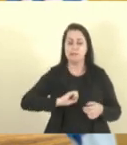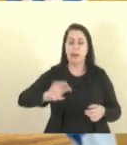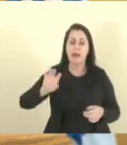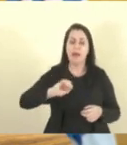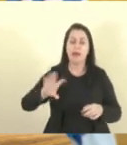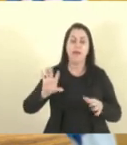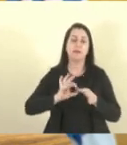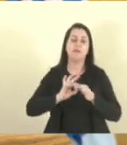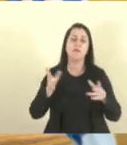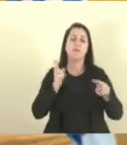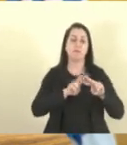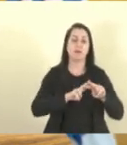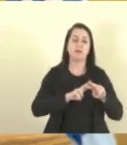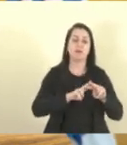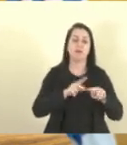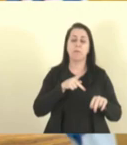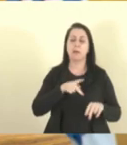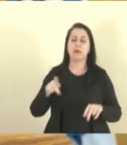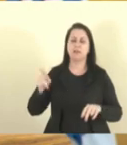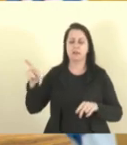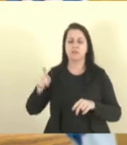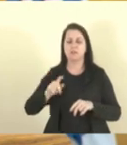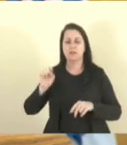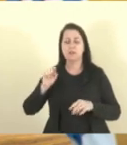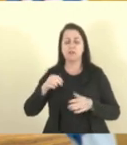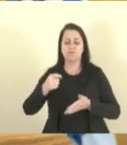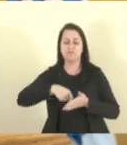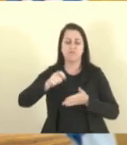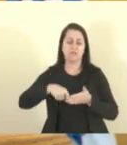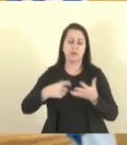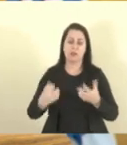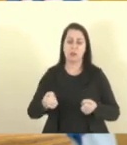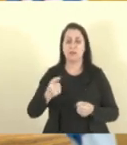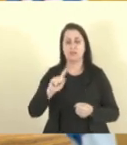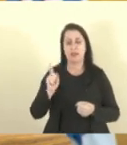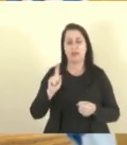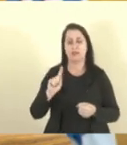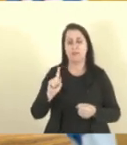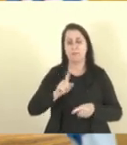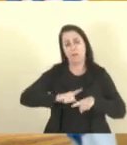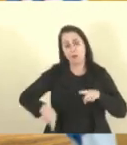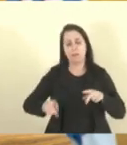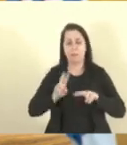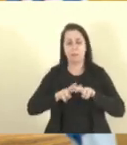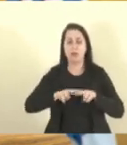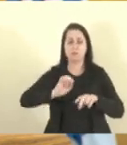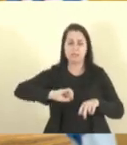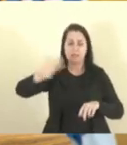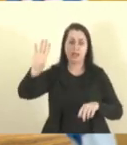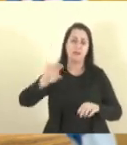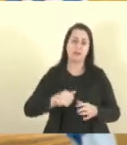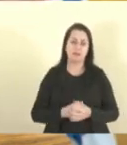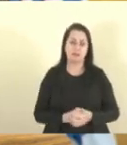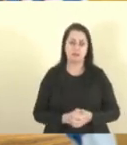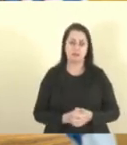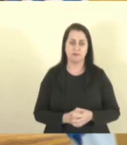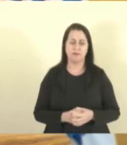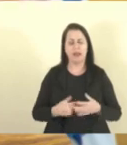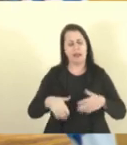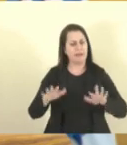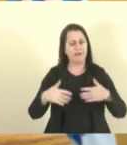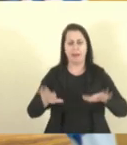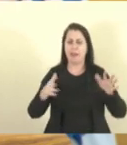foi lá para o presidente, o presidente chegou lá, e o que é que ele fez? vetor, ou seja, deixa a